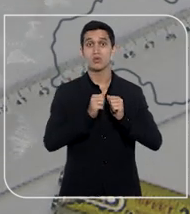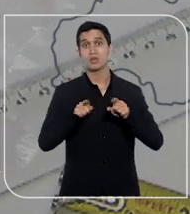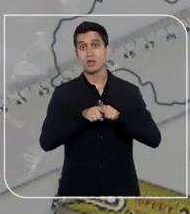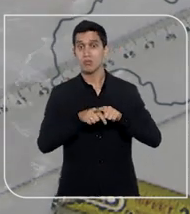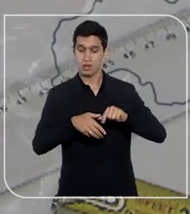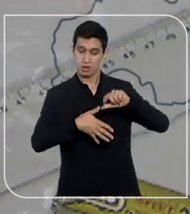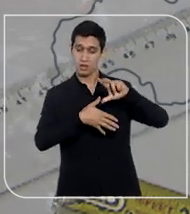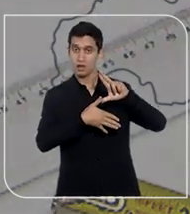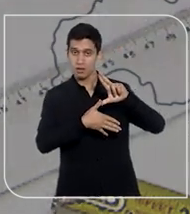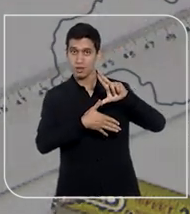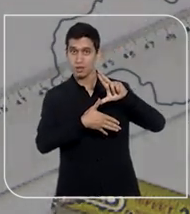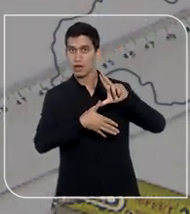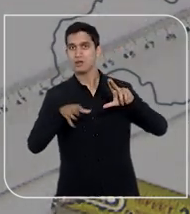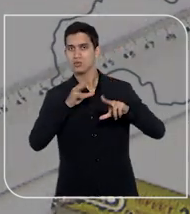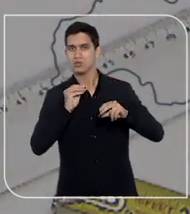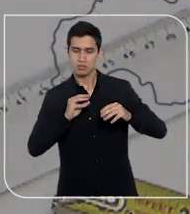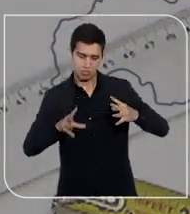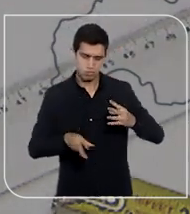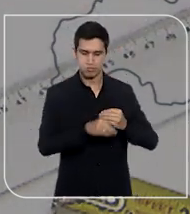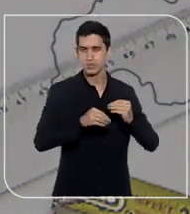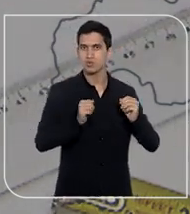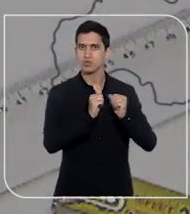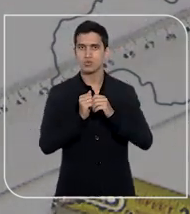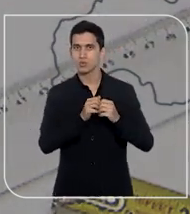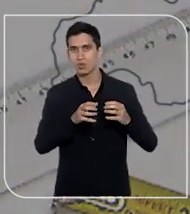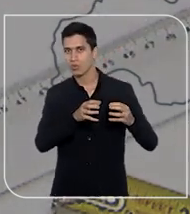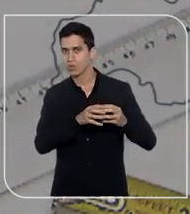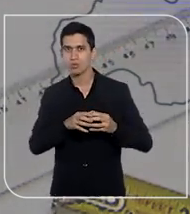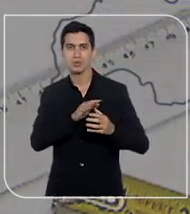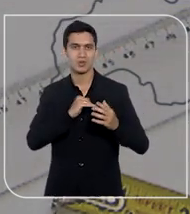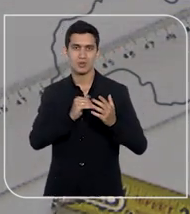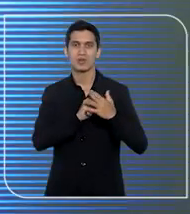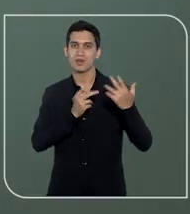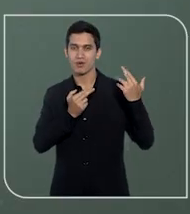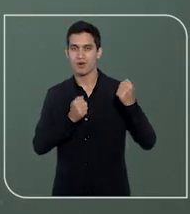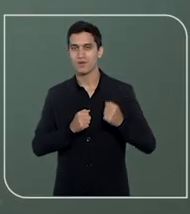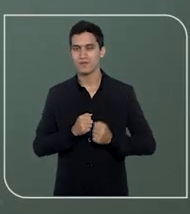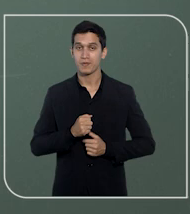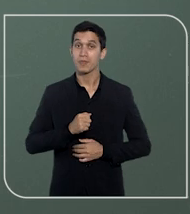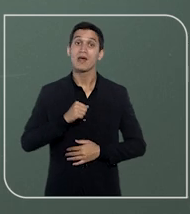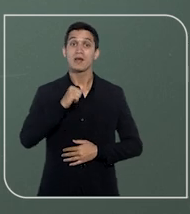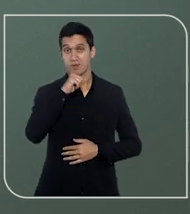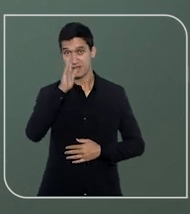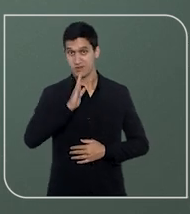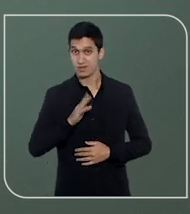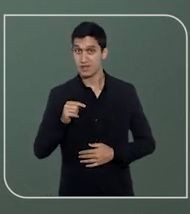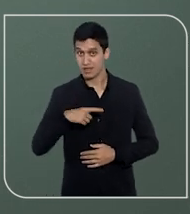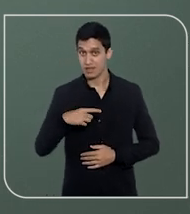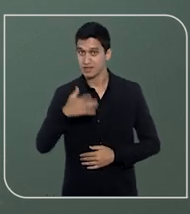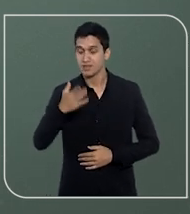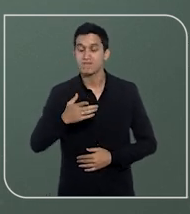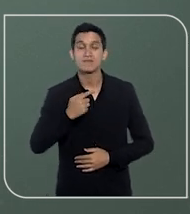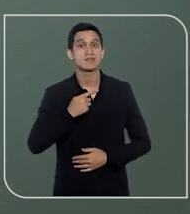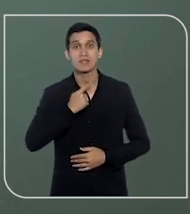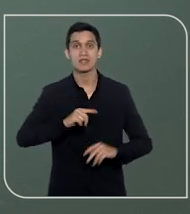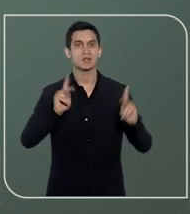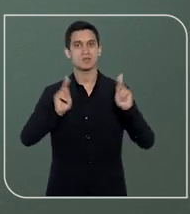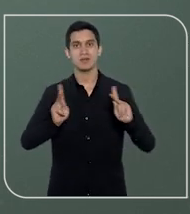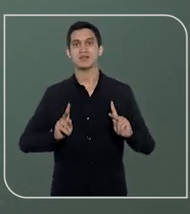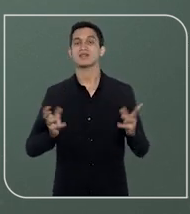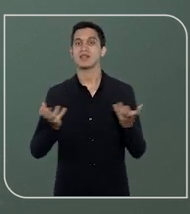-americanas para a integração entre povos com tanto em comum. O Brasil tem essa marca, essa vocação pacifista,